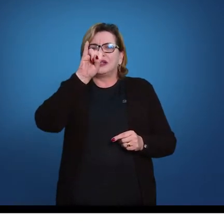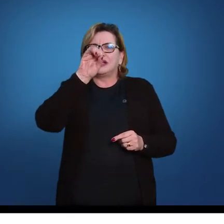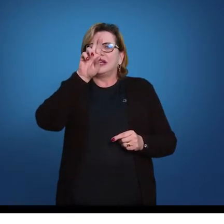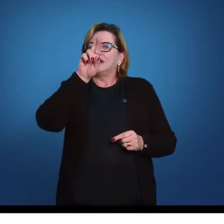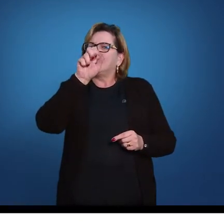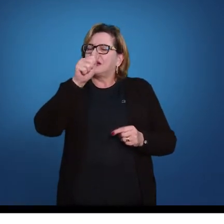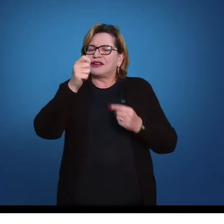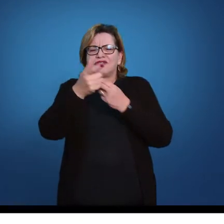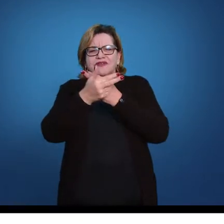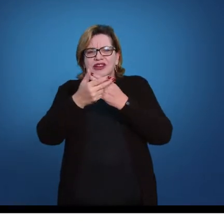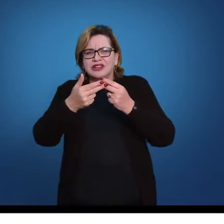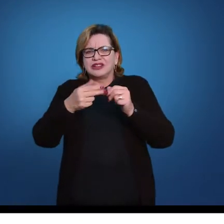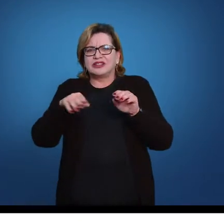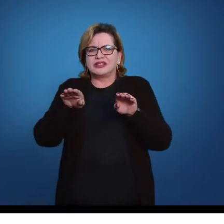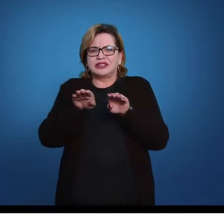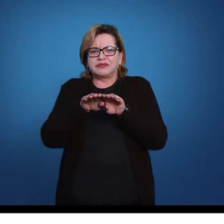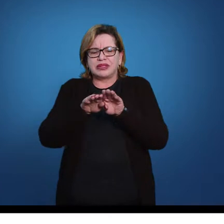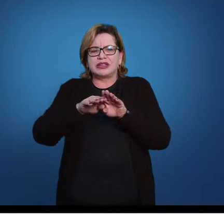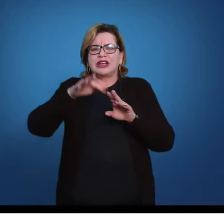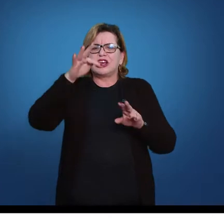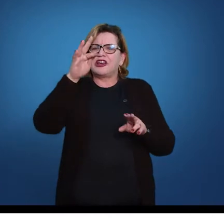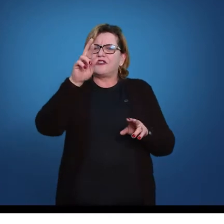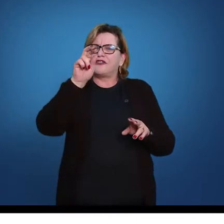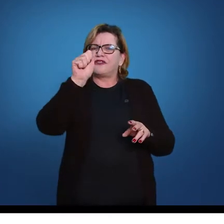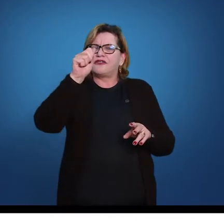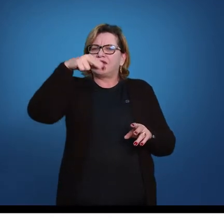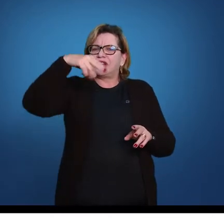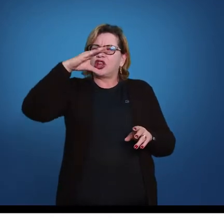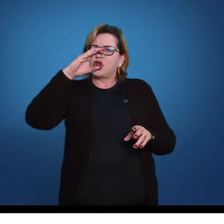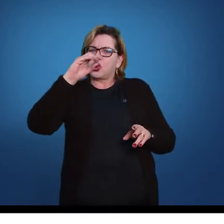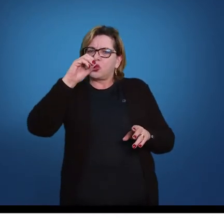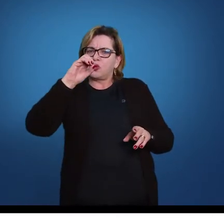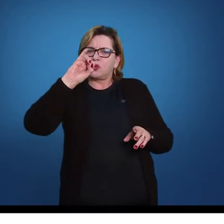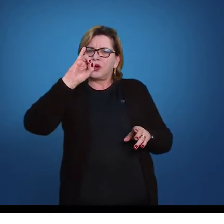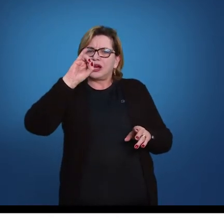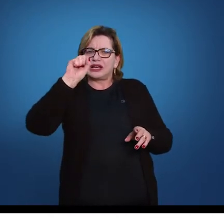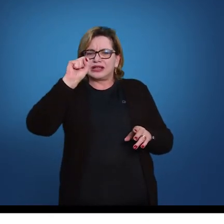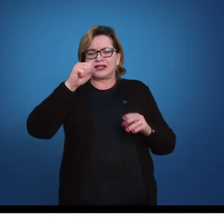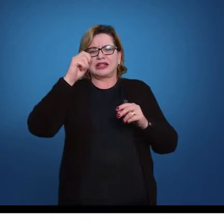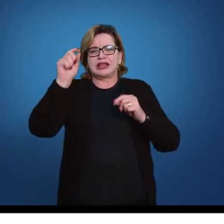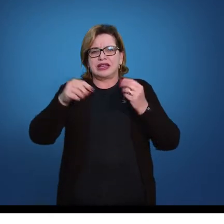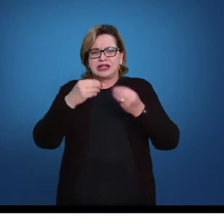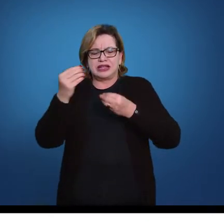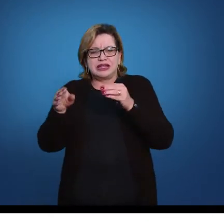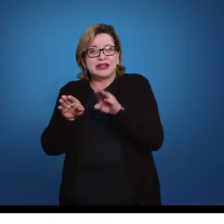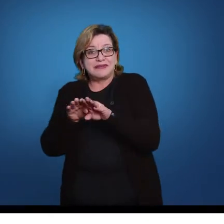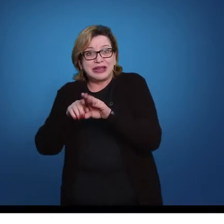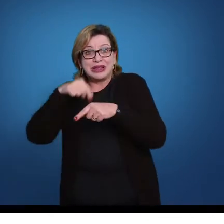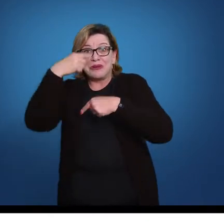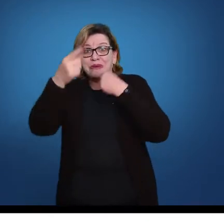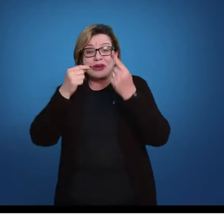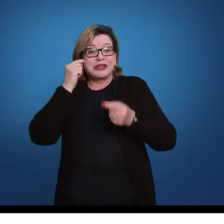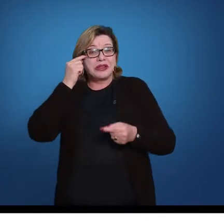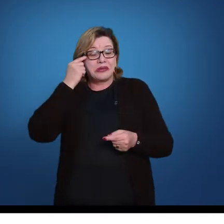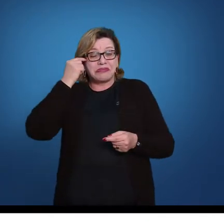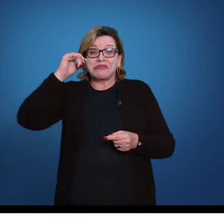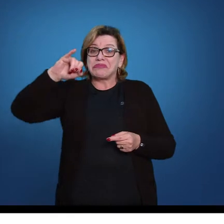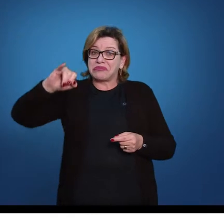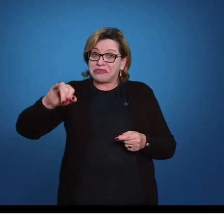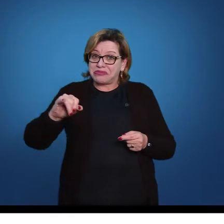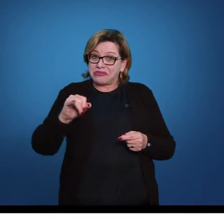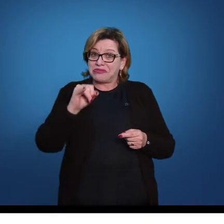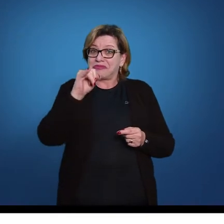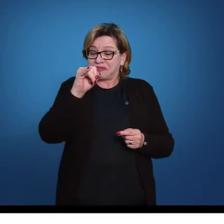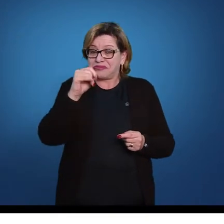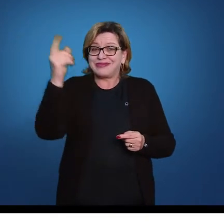Jean-François, em 1860, Francki Olimesha, um japonês que trabalhou no circo do